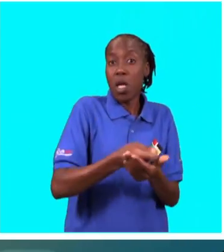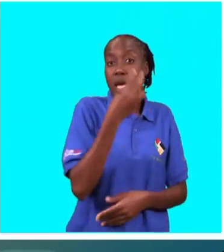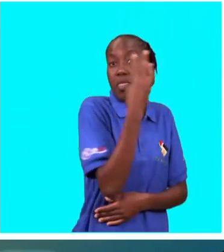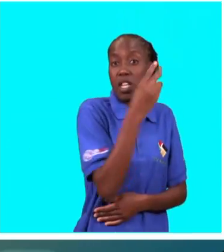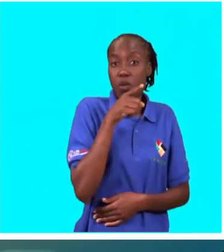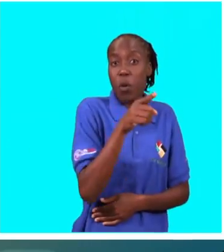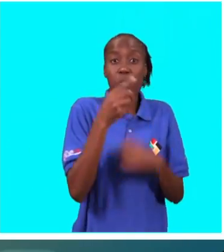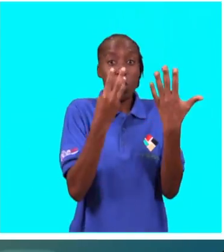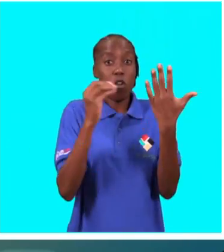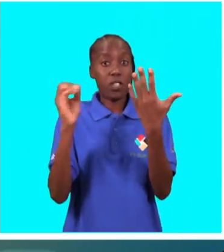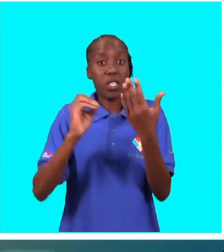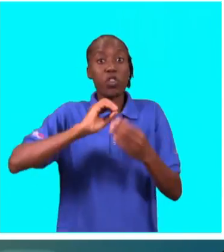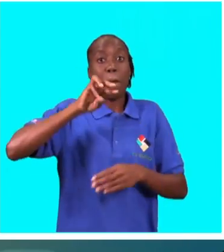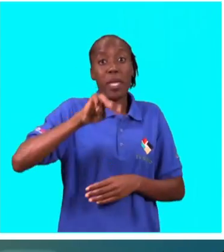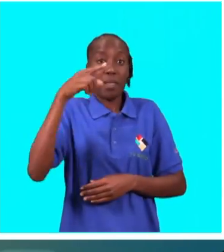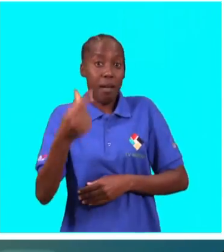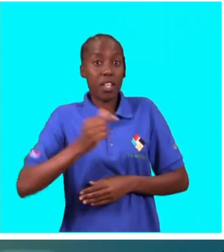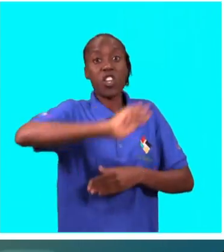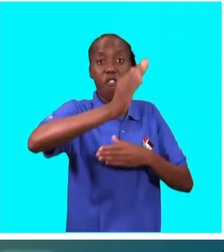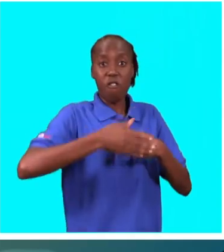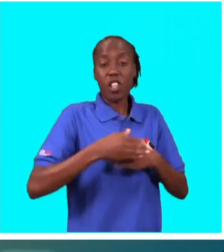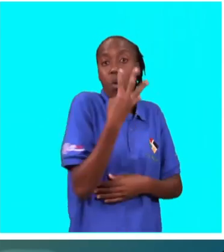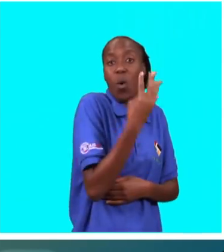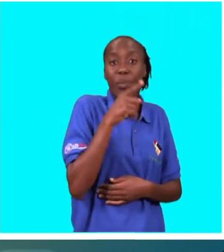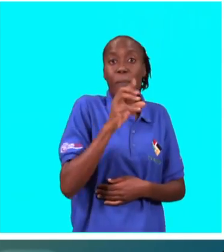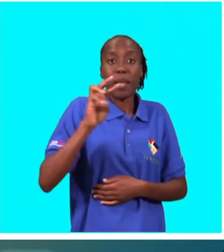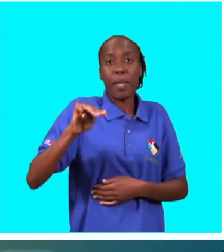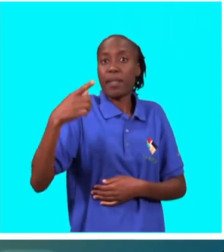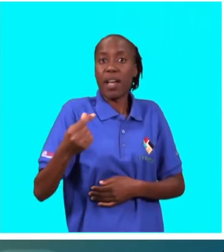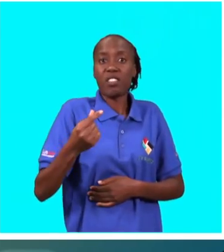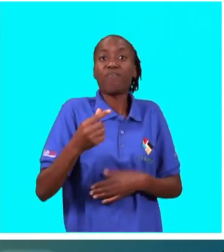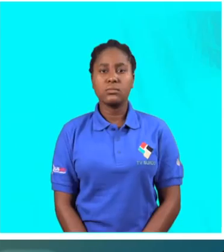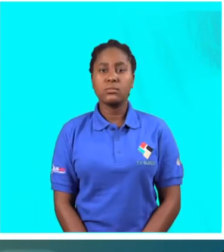o rande a R$,900 a volta, até comprar o rande a R$ 4,000.